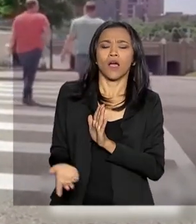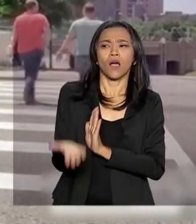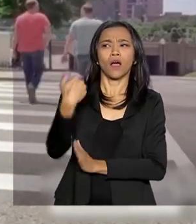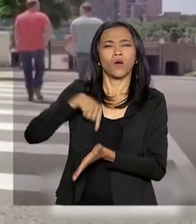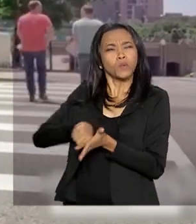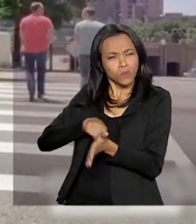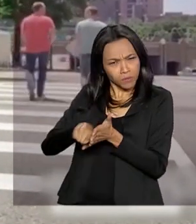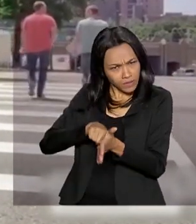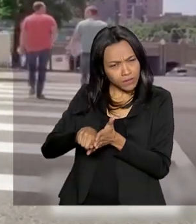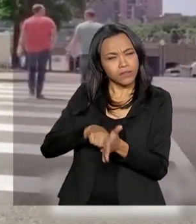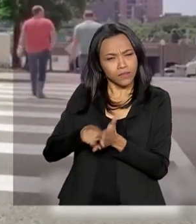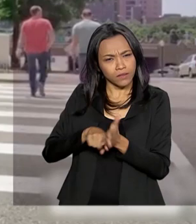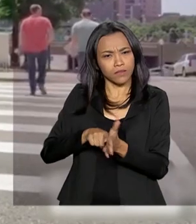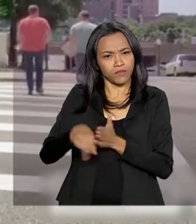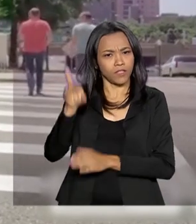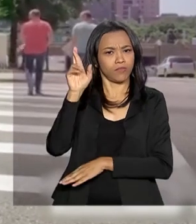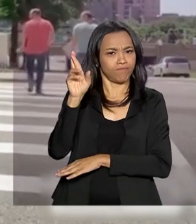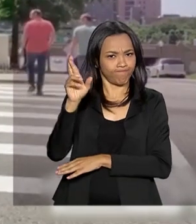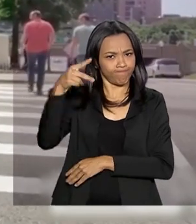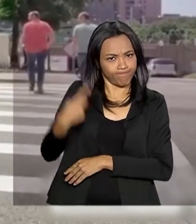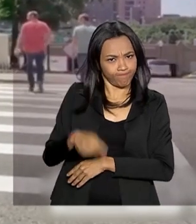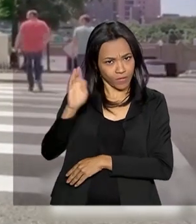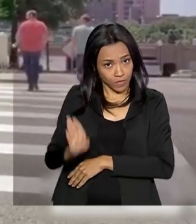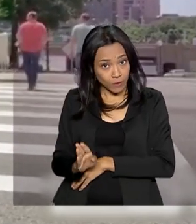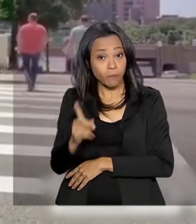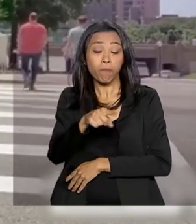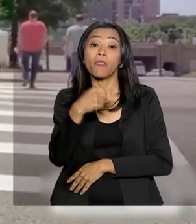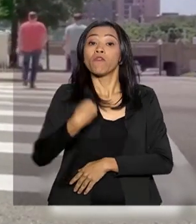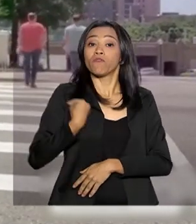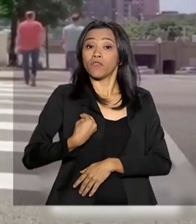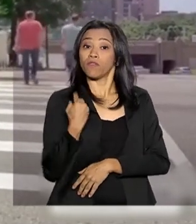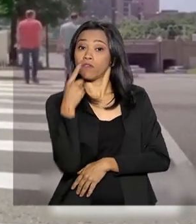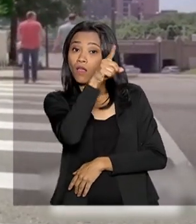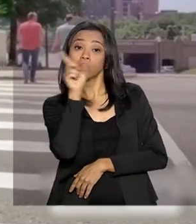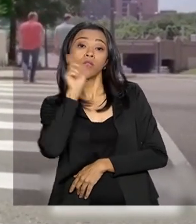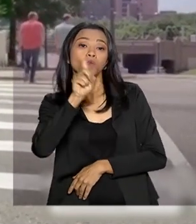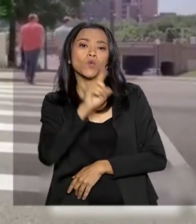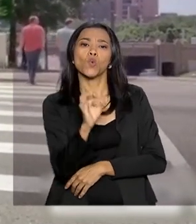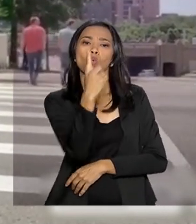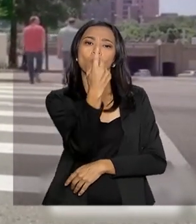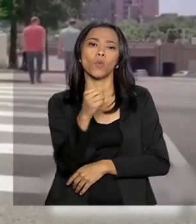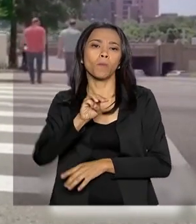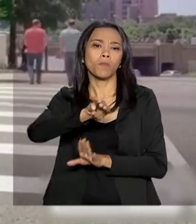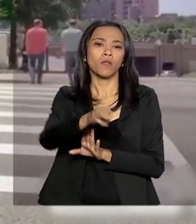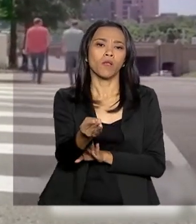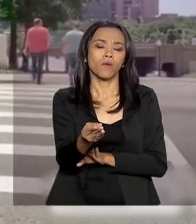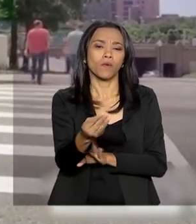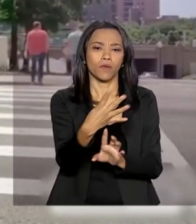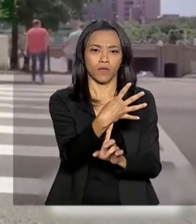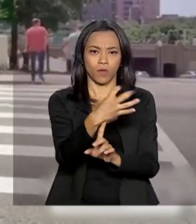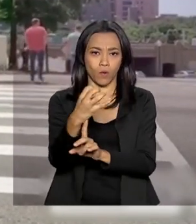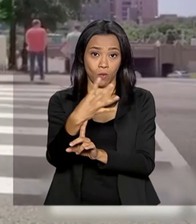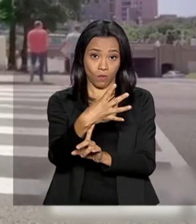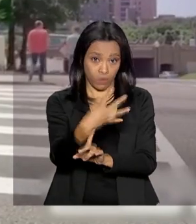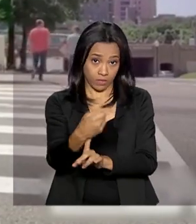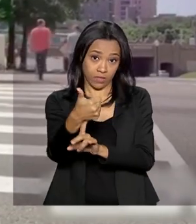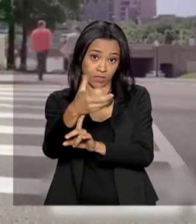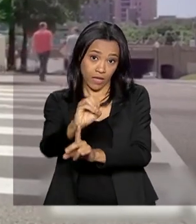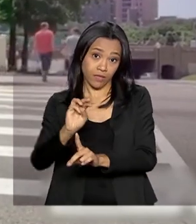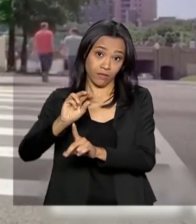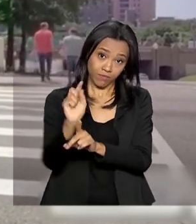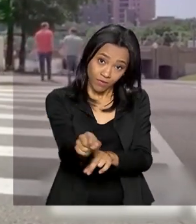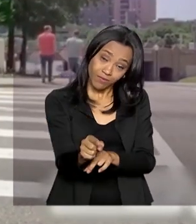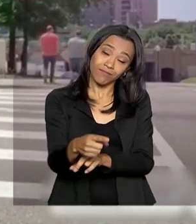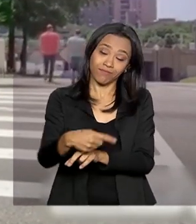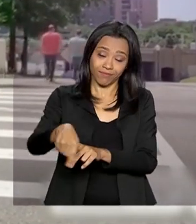Ministério das Relações Exteriores, vivem aqui nos Estados Unidos cerca de 1 milhão e 410 mil brasileiros. De